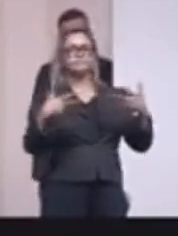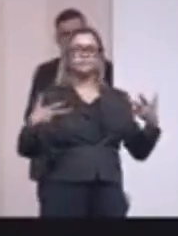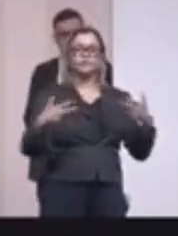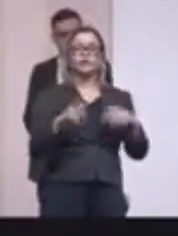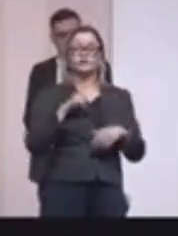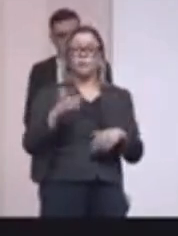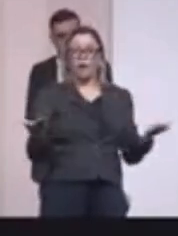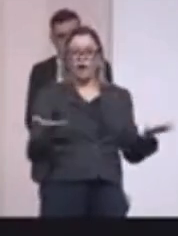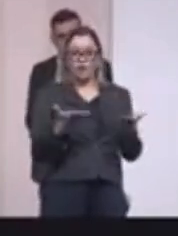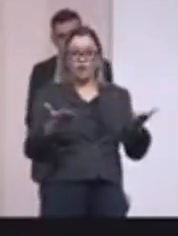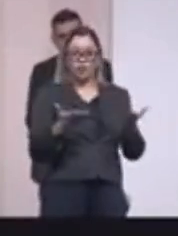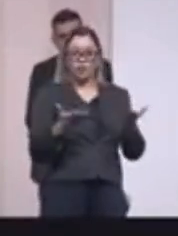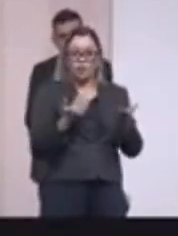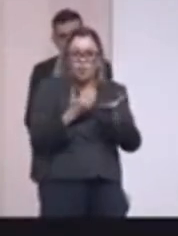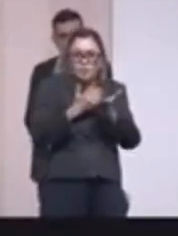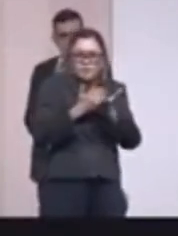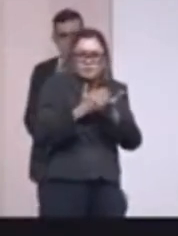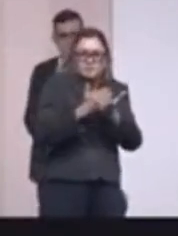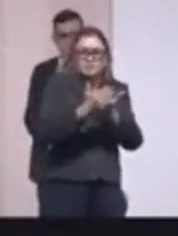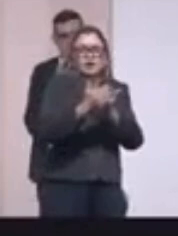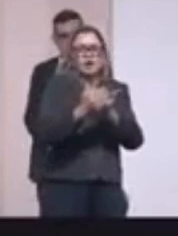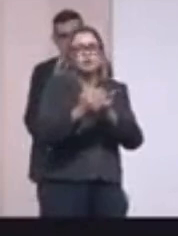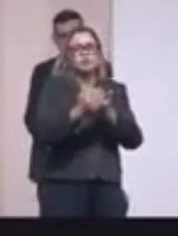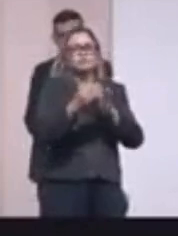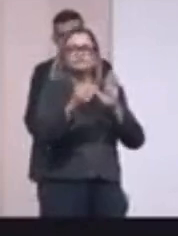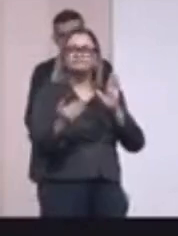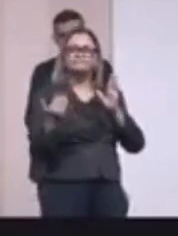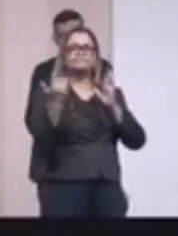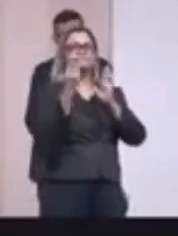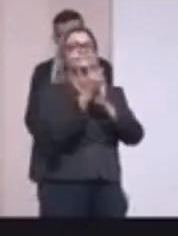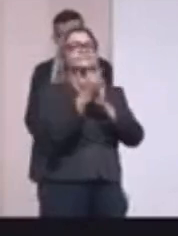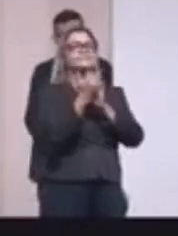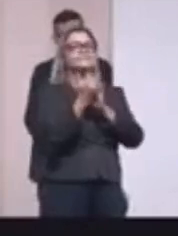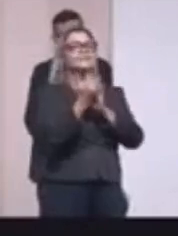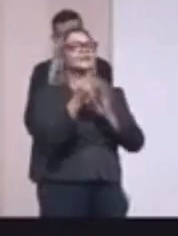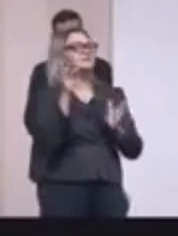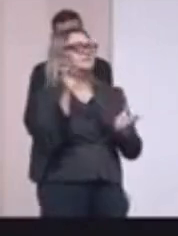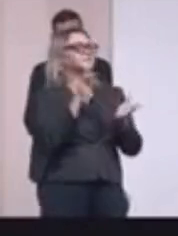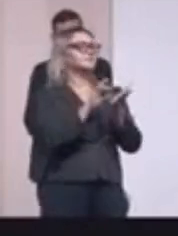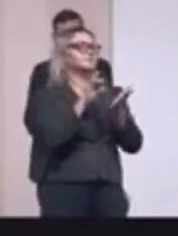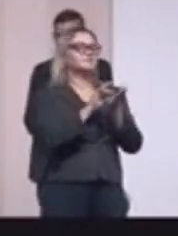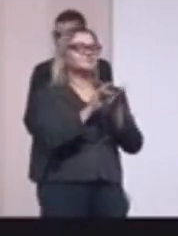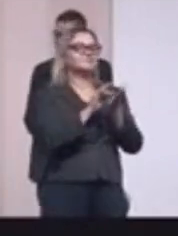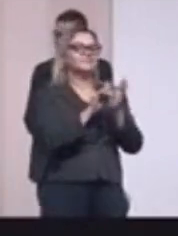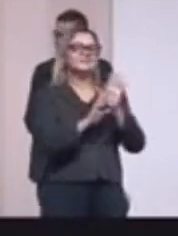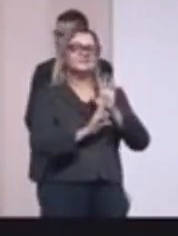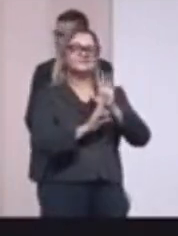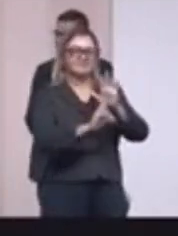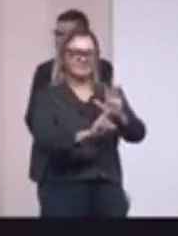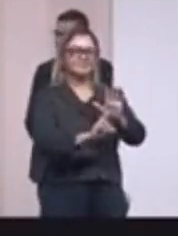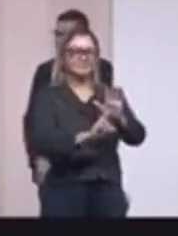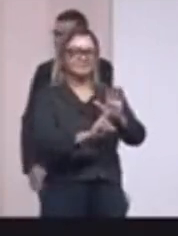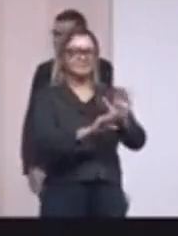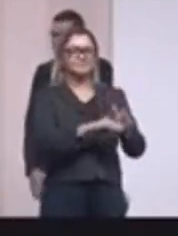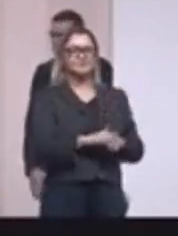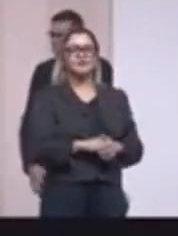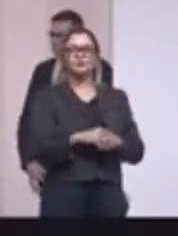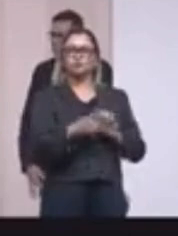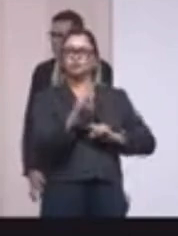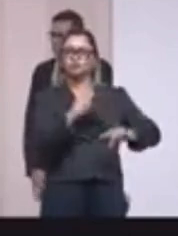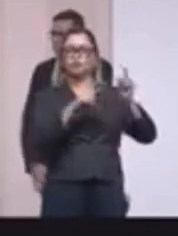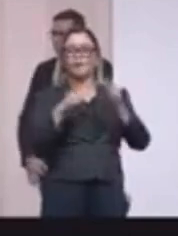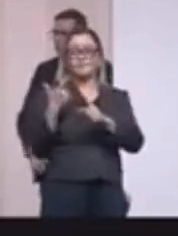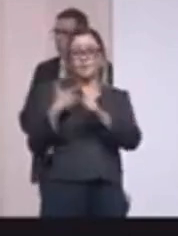estamos agora entrando, ingressando em outro patamar, mas sem dúvida nenhuma essa regulamentação vai ser referência. E superando